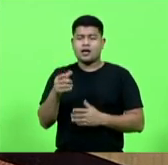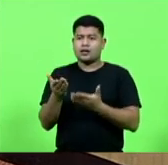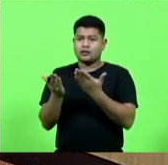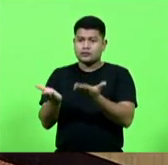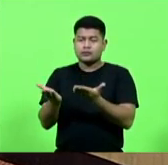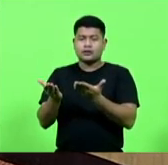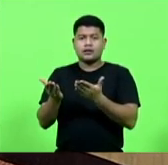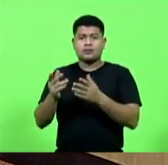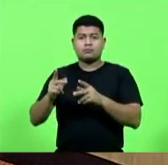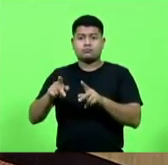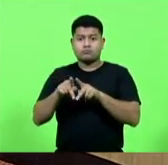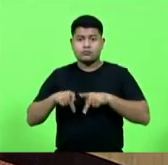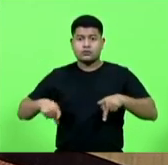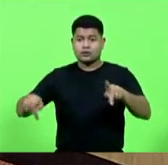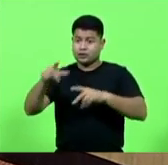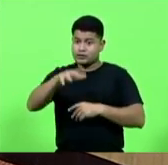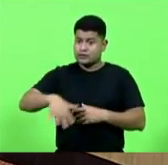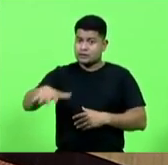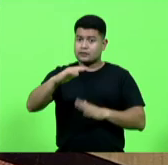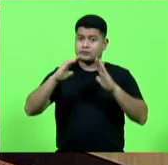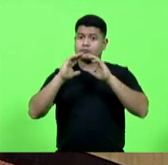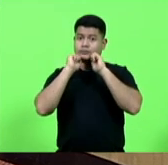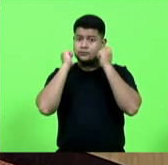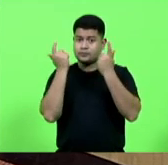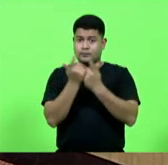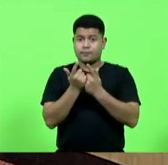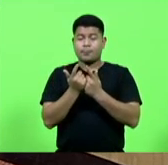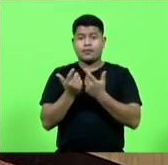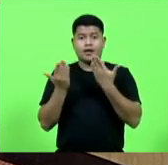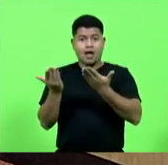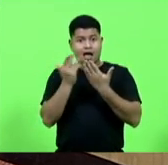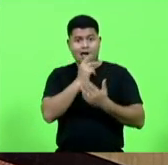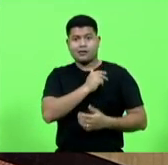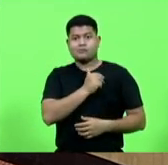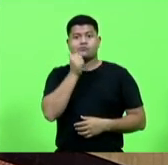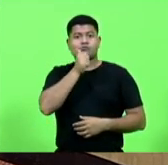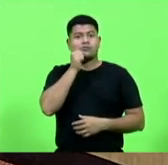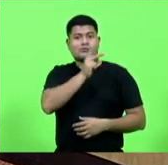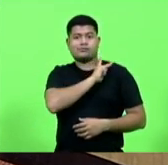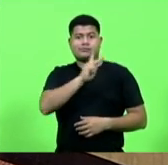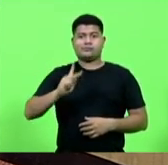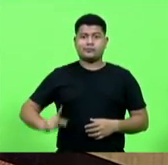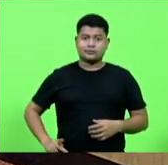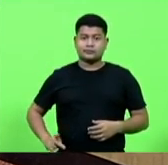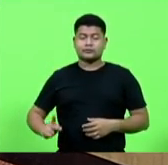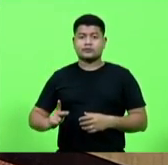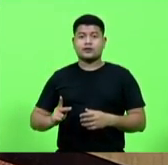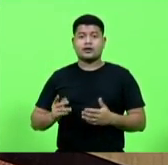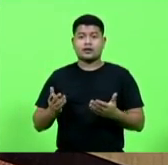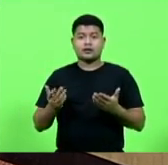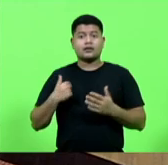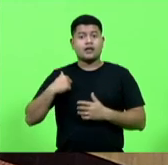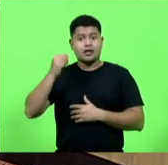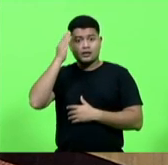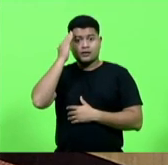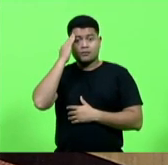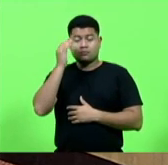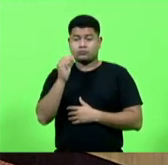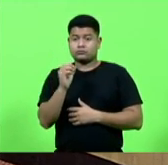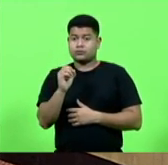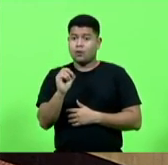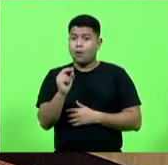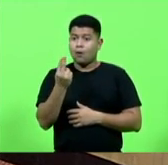Casa, presidida por uma mulher, em algum momento deixou de